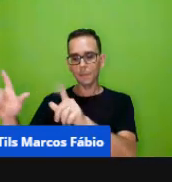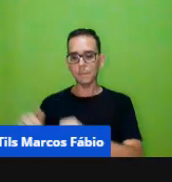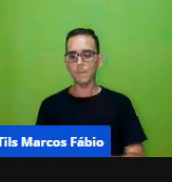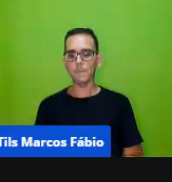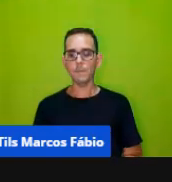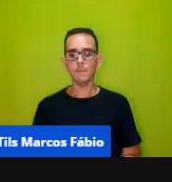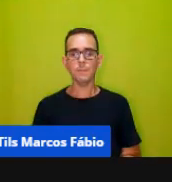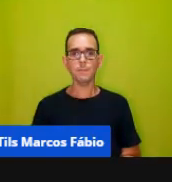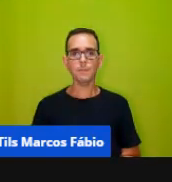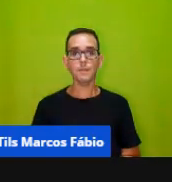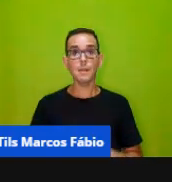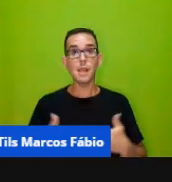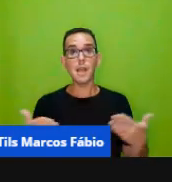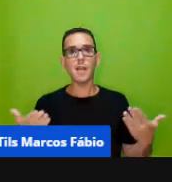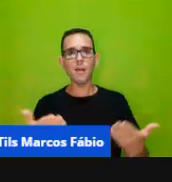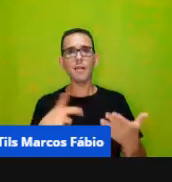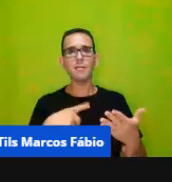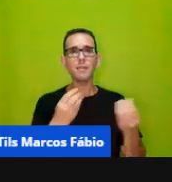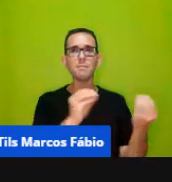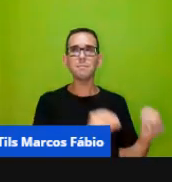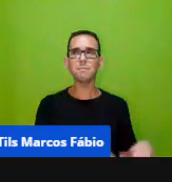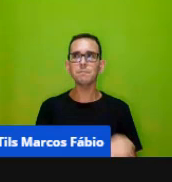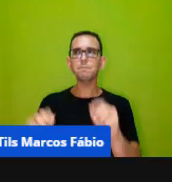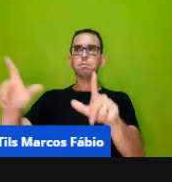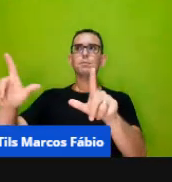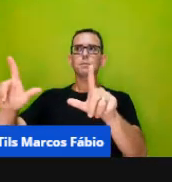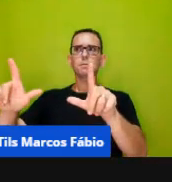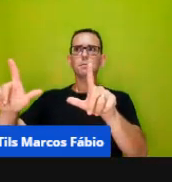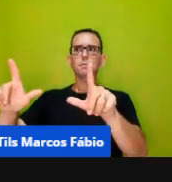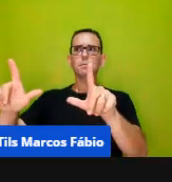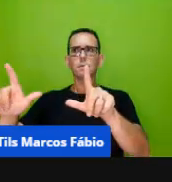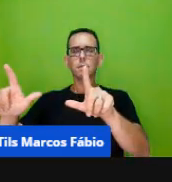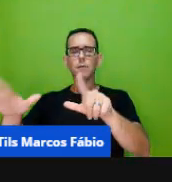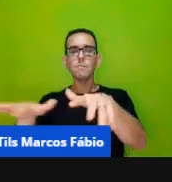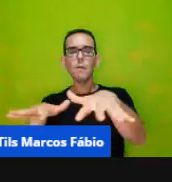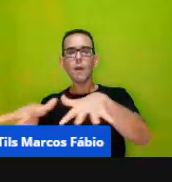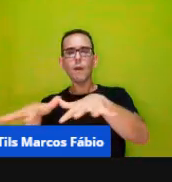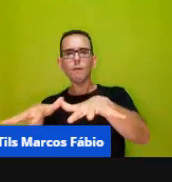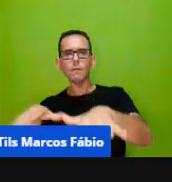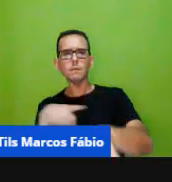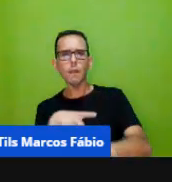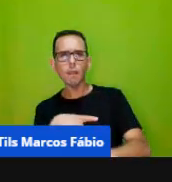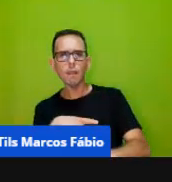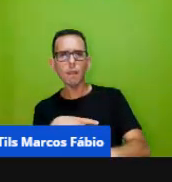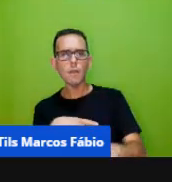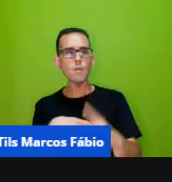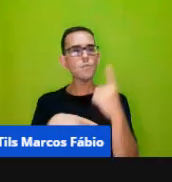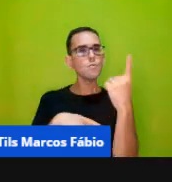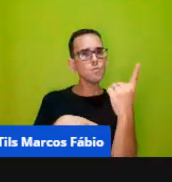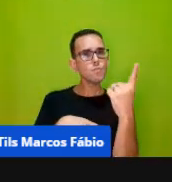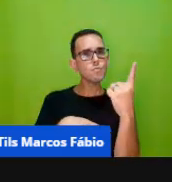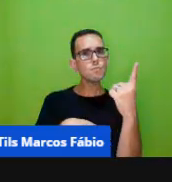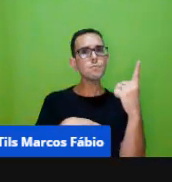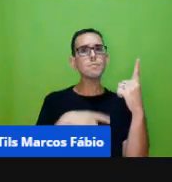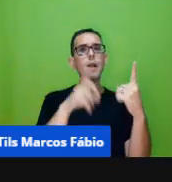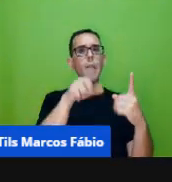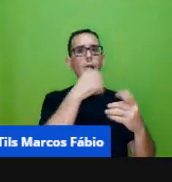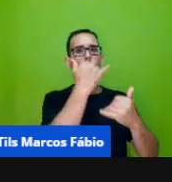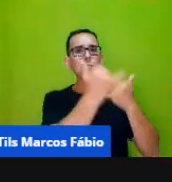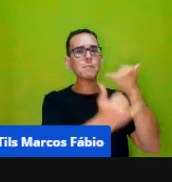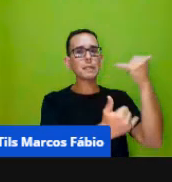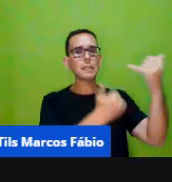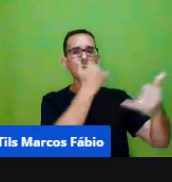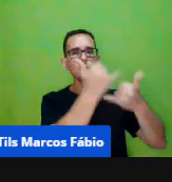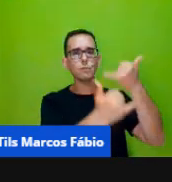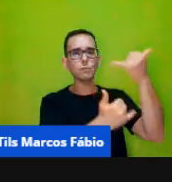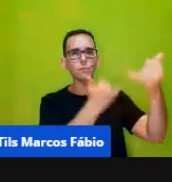aí a gente tem o cenário móvel né tenho dois exemplos desse cenário móvel um estruturado que é um brinquedo e o